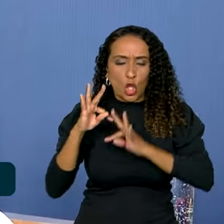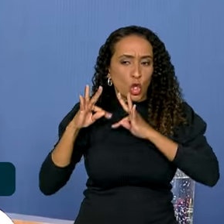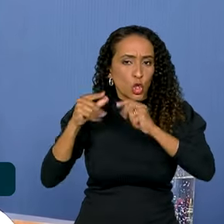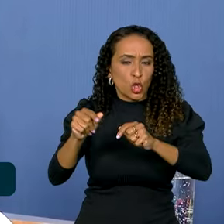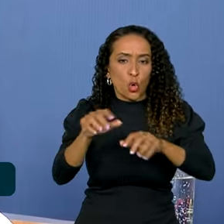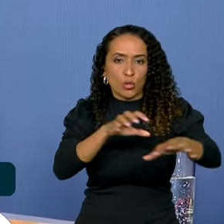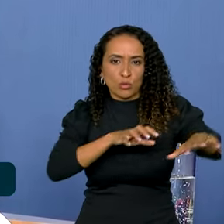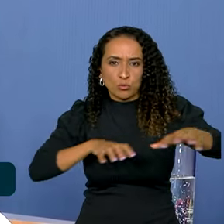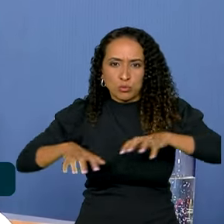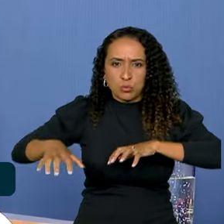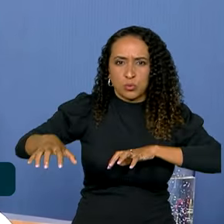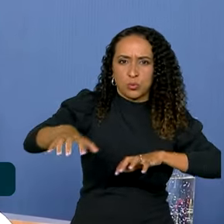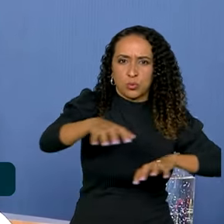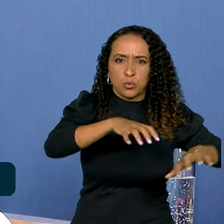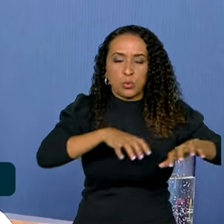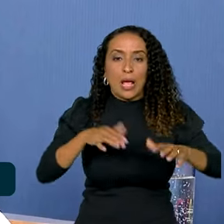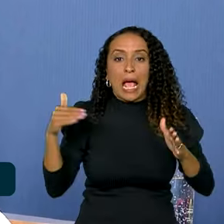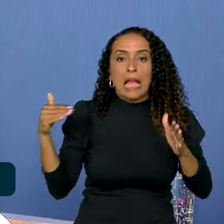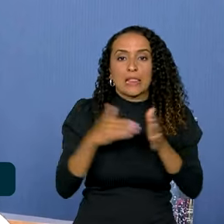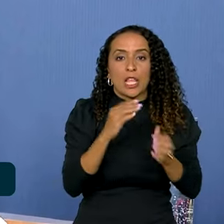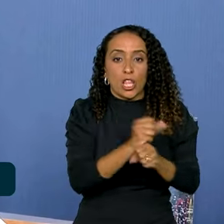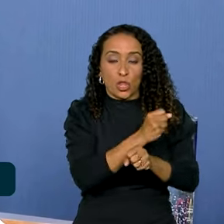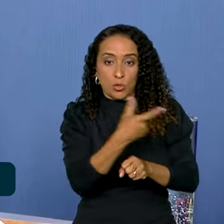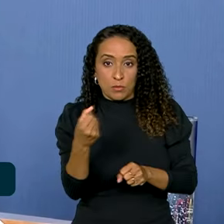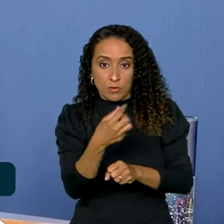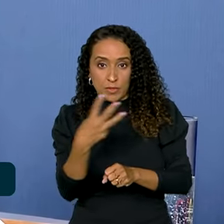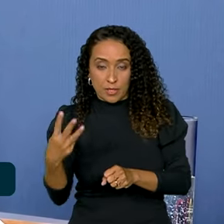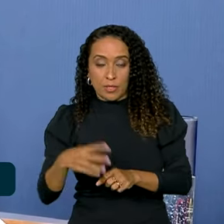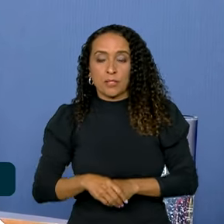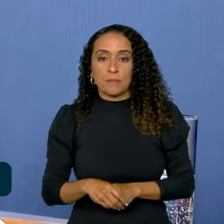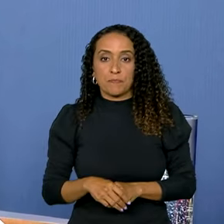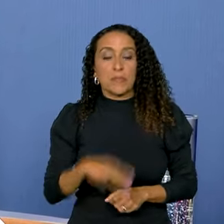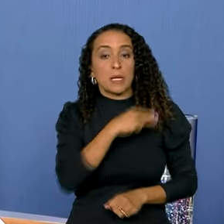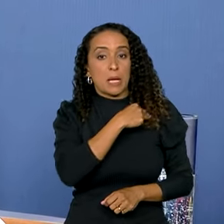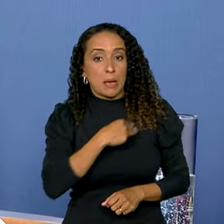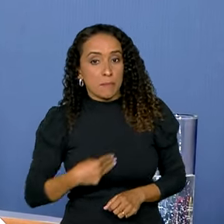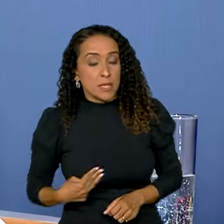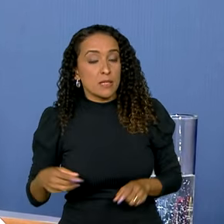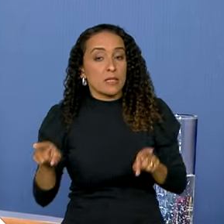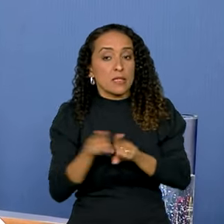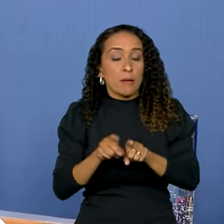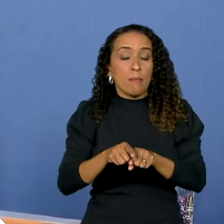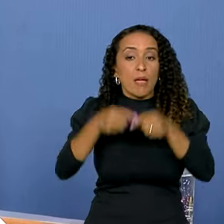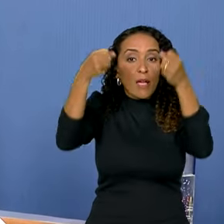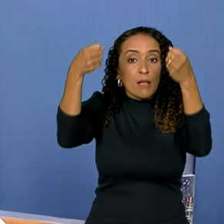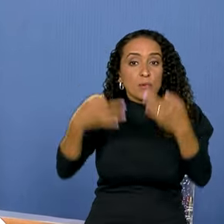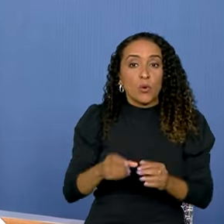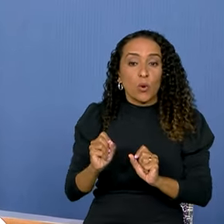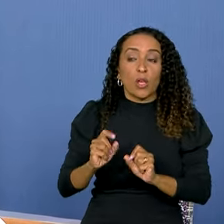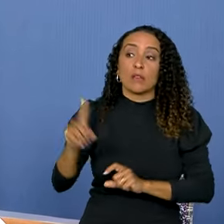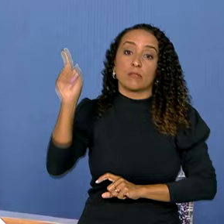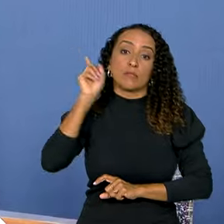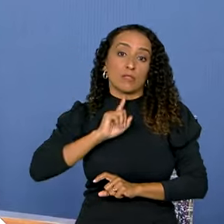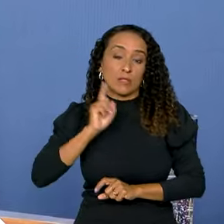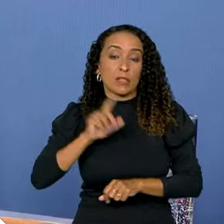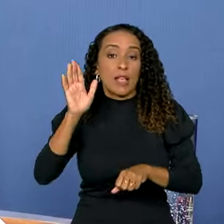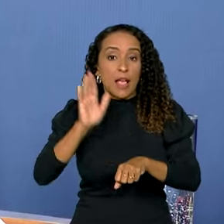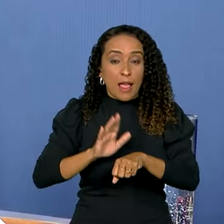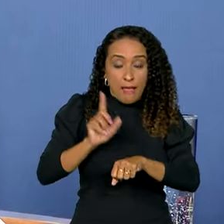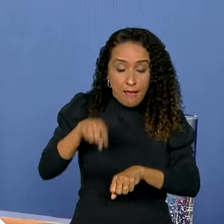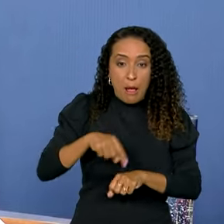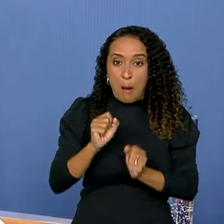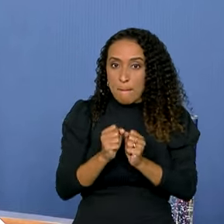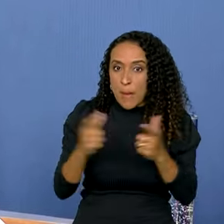biomas até 2030. A ministra lembrou que os Estados Unidos são os maiores